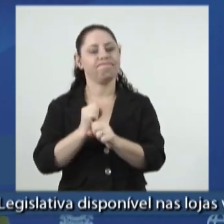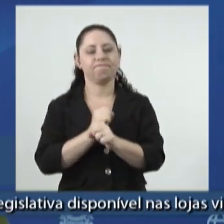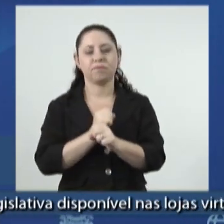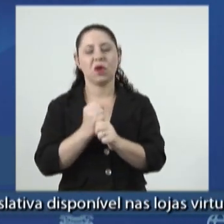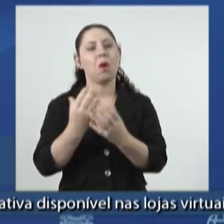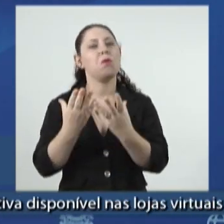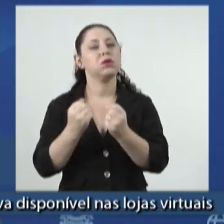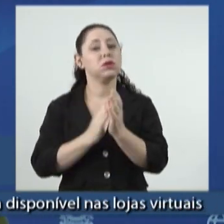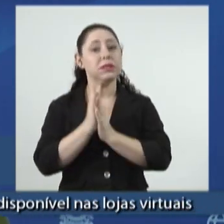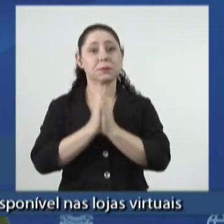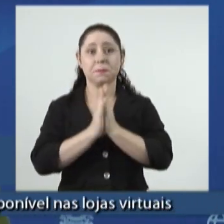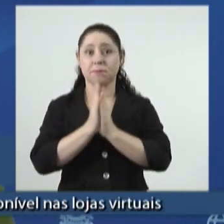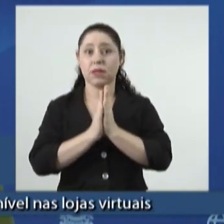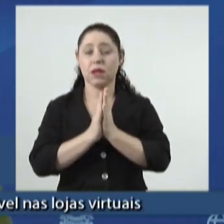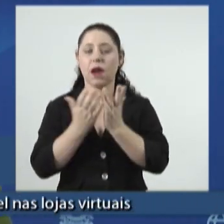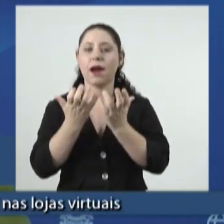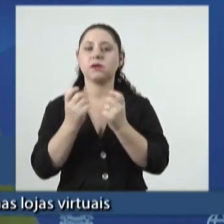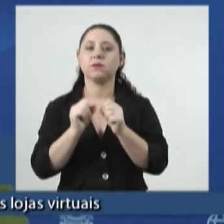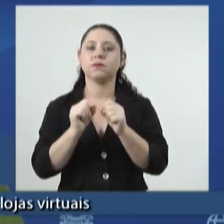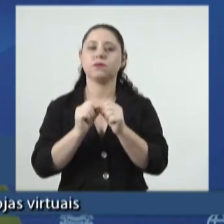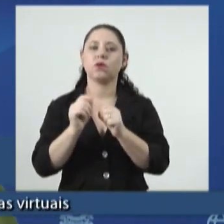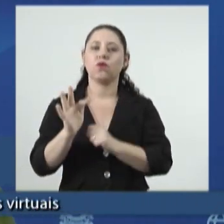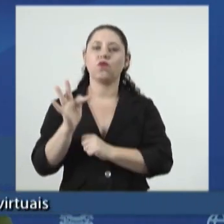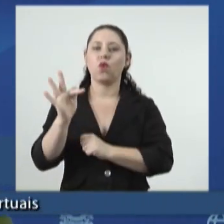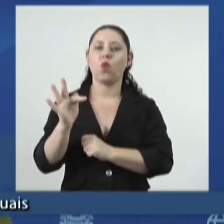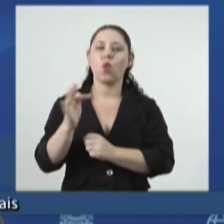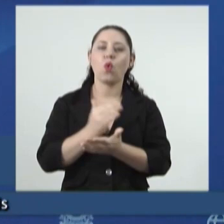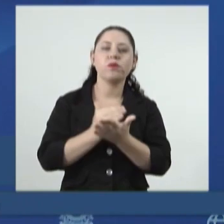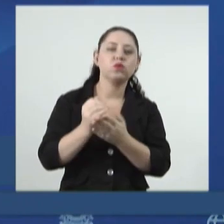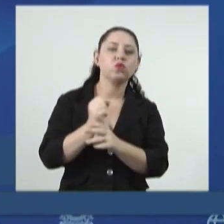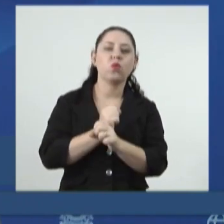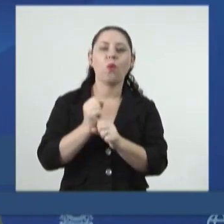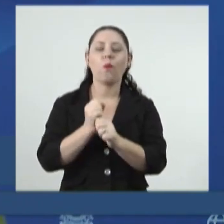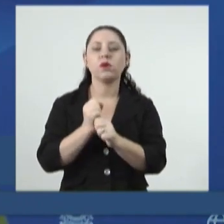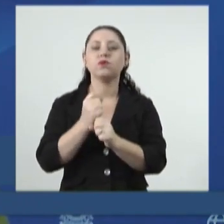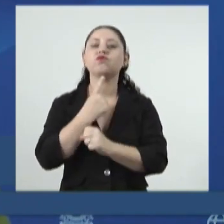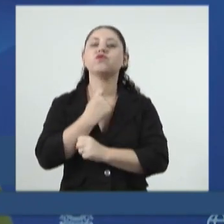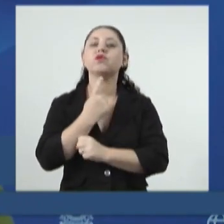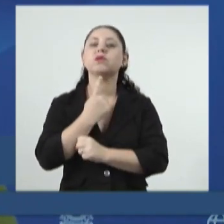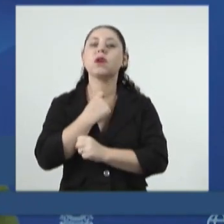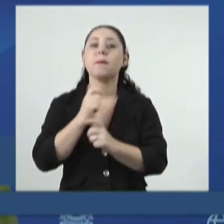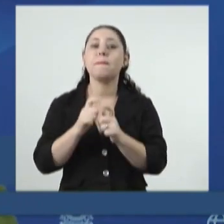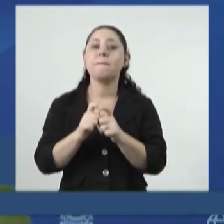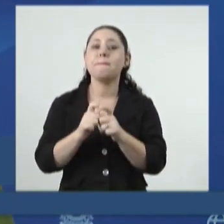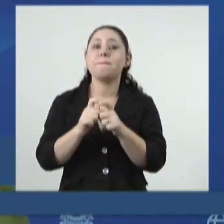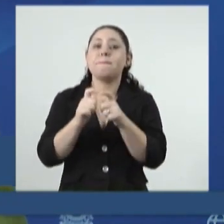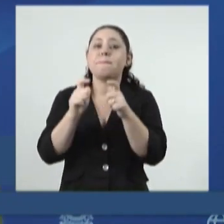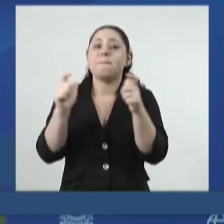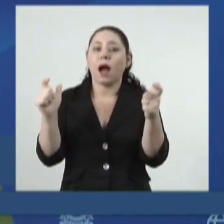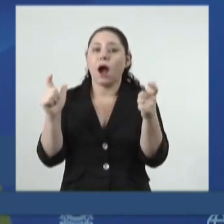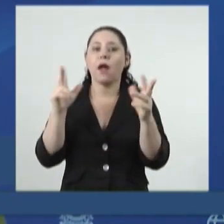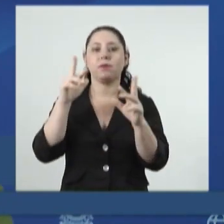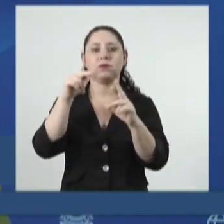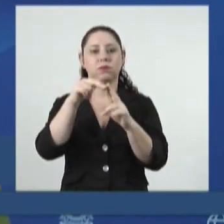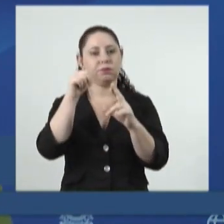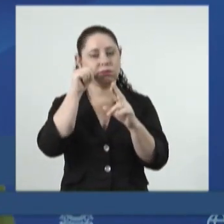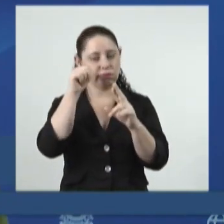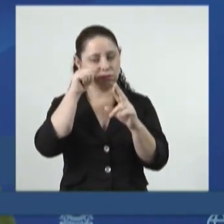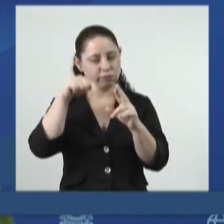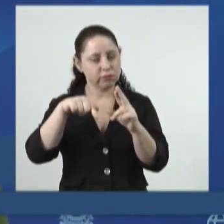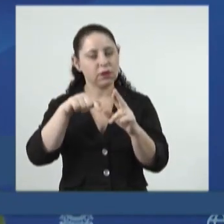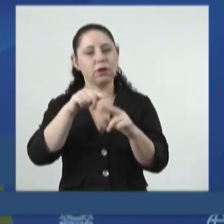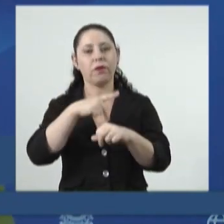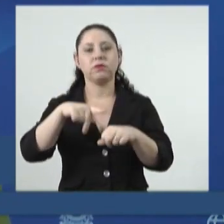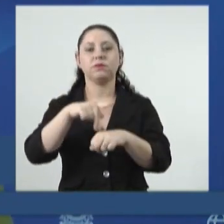de expectativa e começamos o ano com toda a energia e com vontade de ampliar a representatividade das mulheres